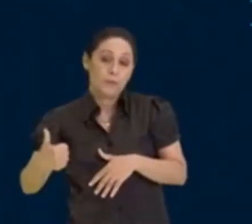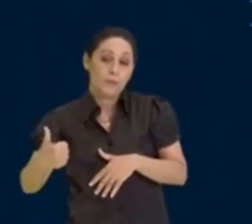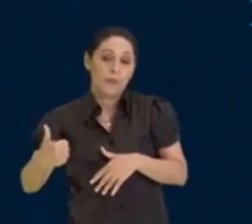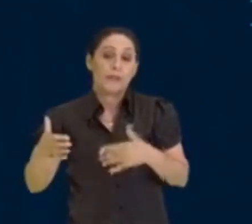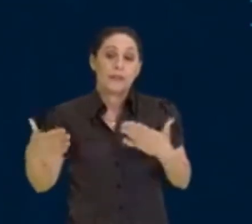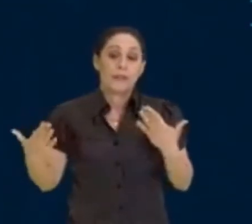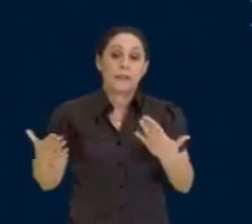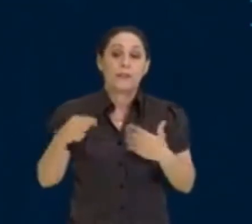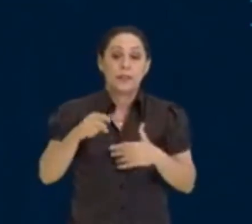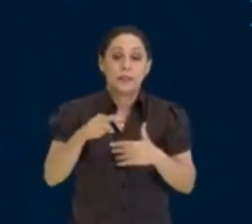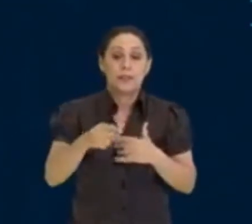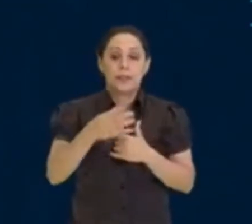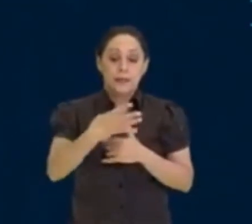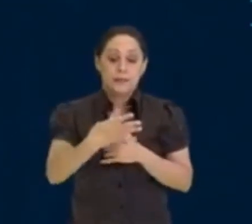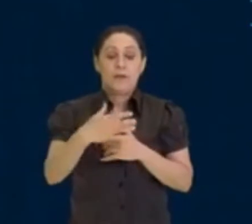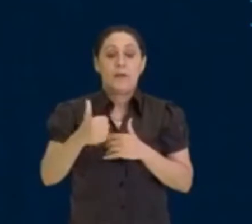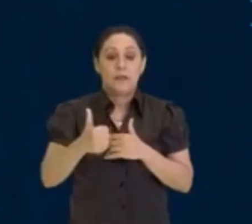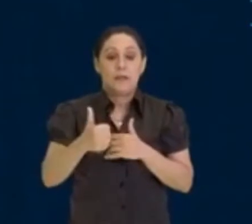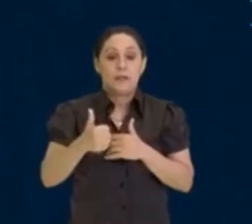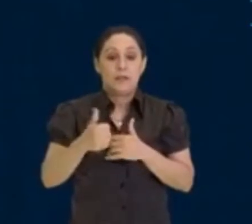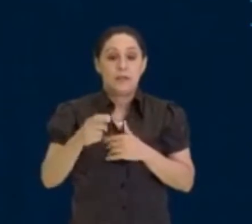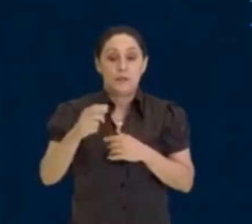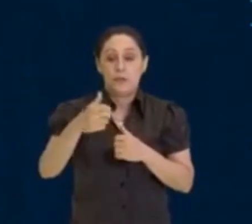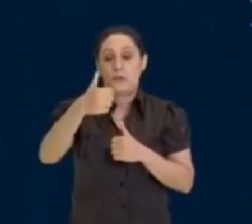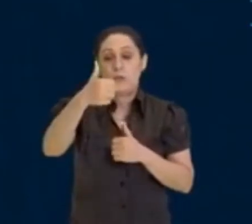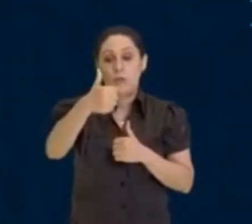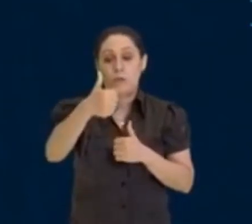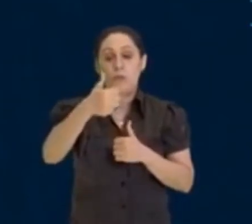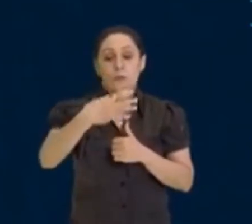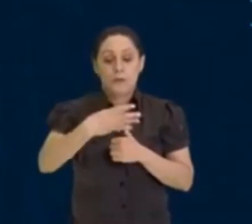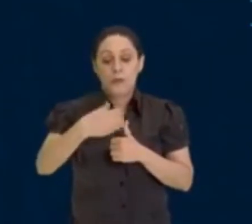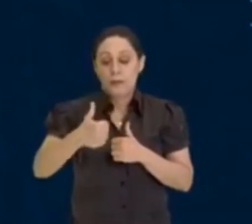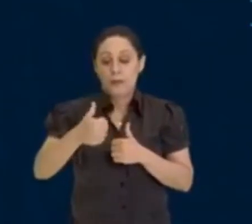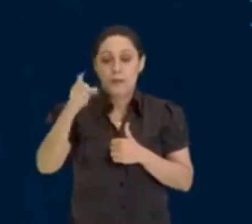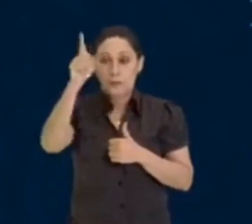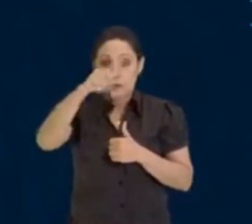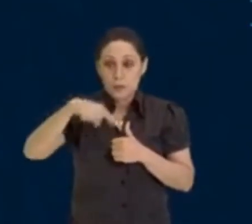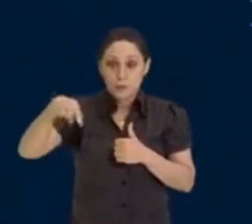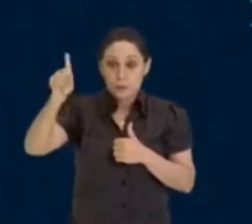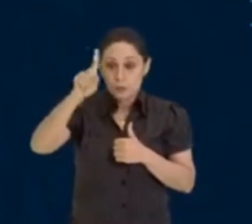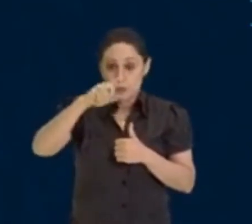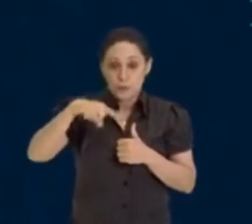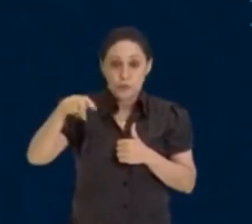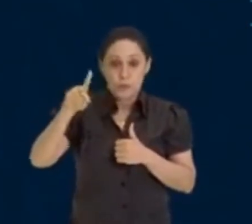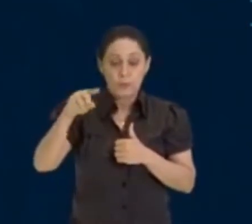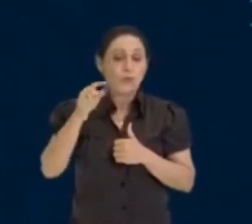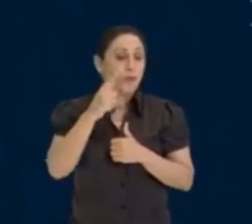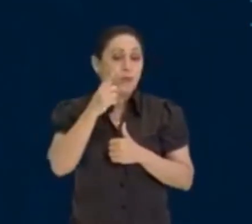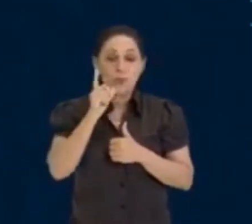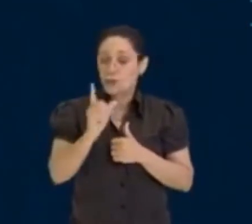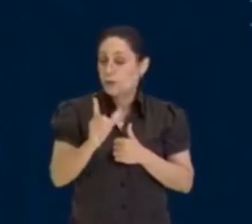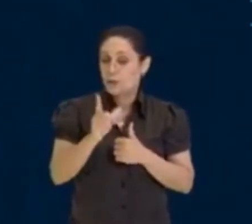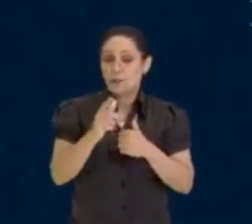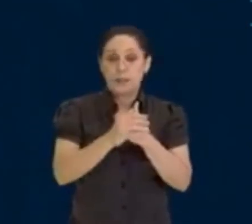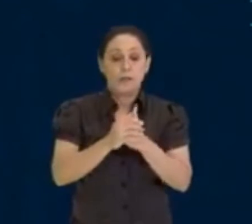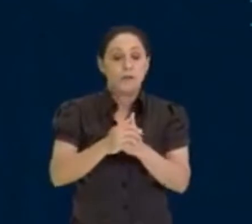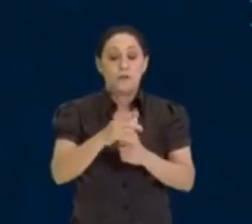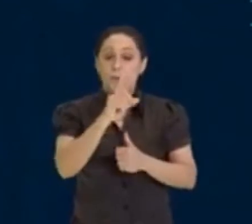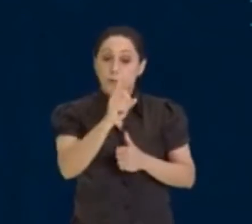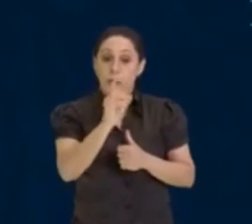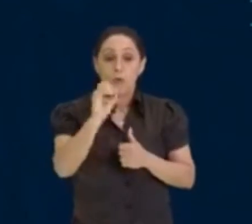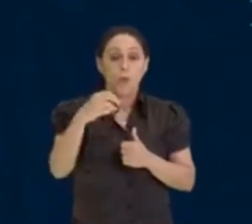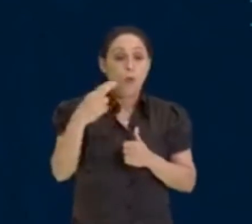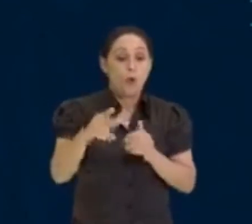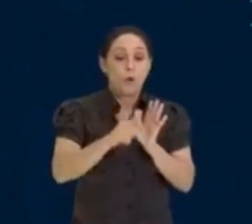caso, 41, eu só tenho esses dois números. Eu só consigo dividir para 1 e para ele mesmo, que é o próprio 41.